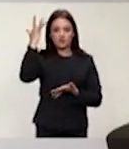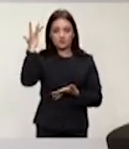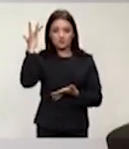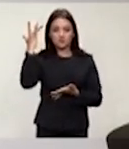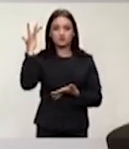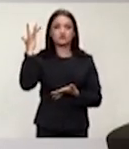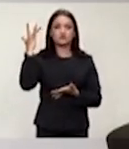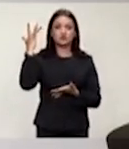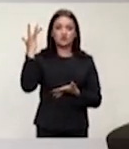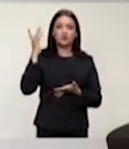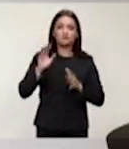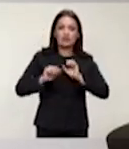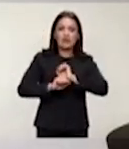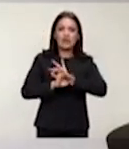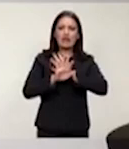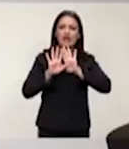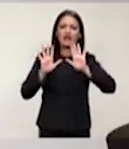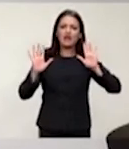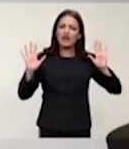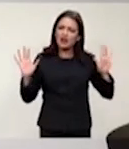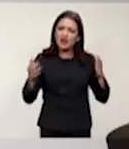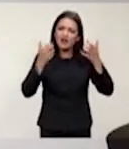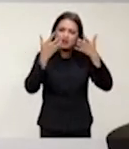muita clareza falaram um pouco das suas narrativas,